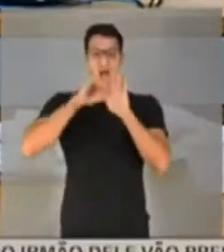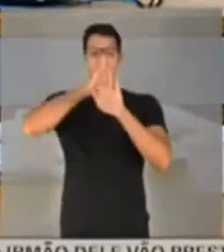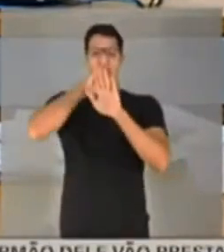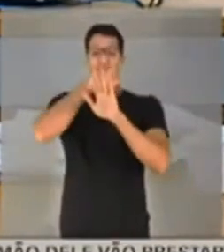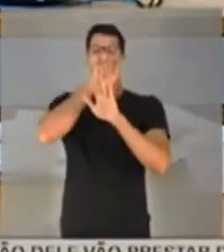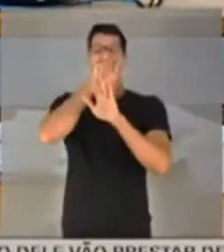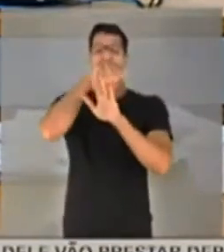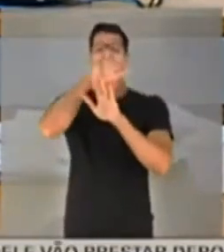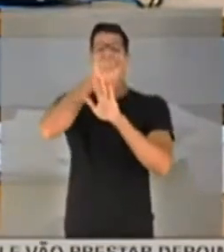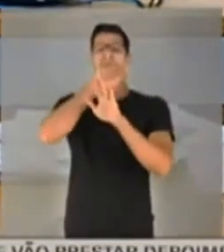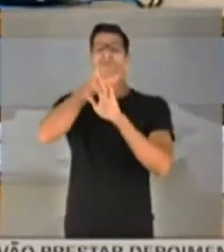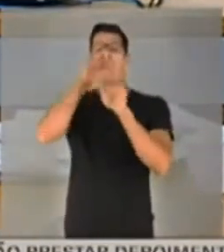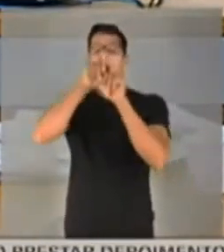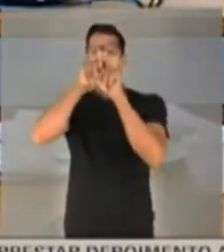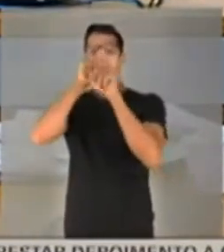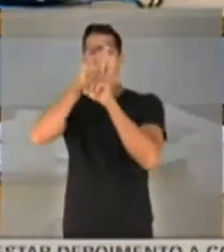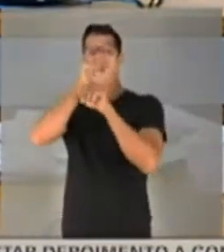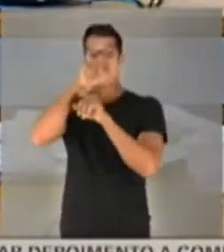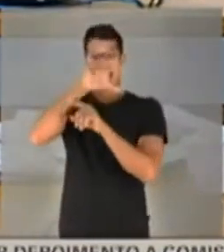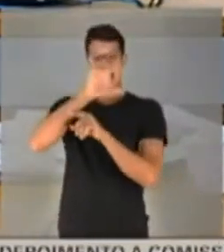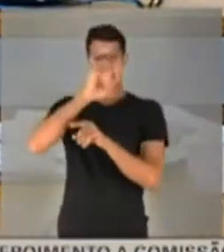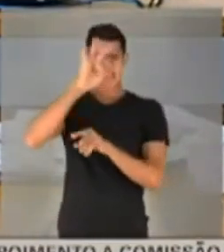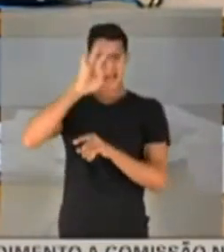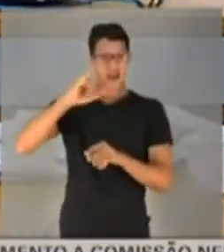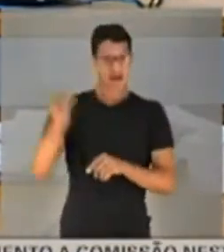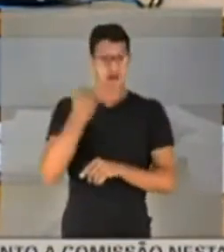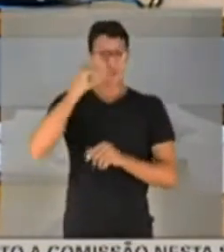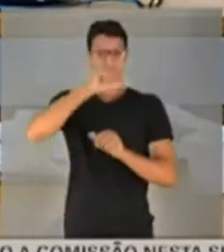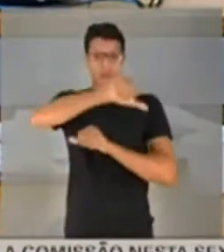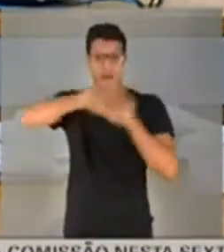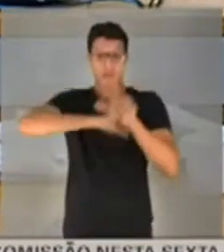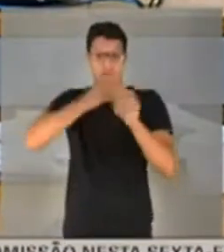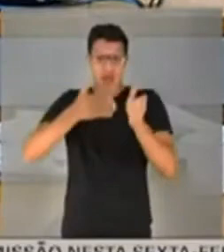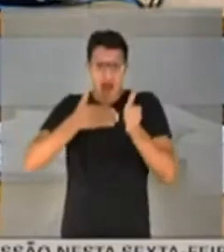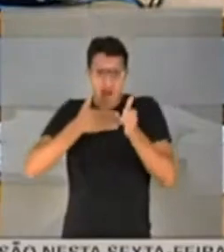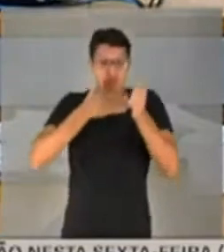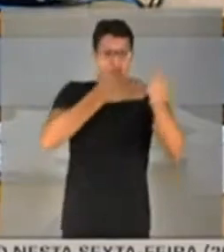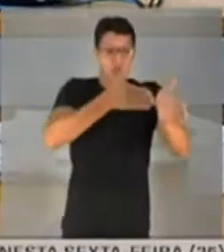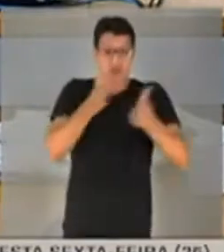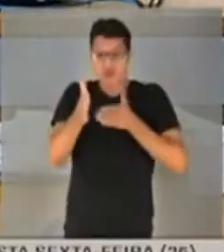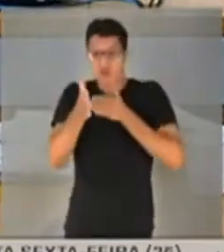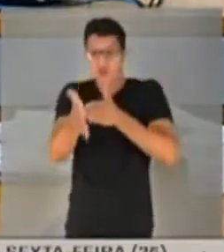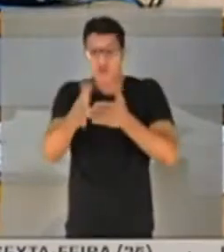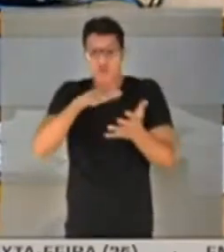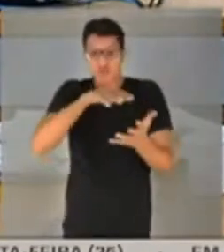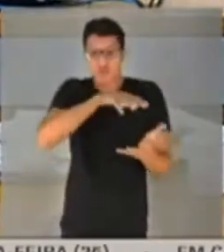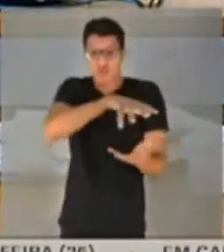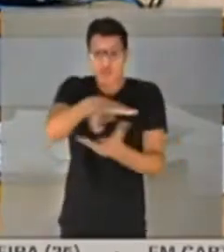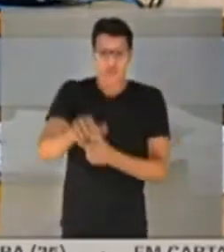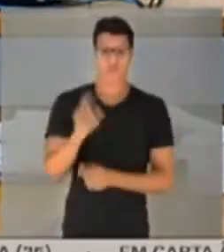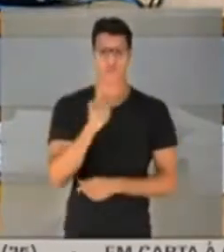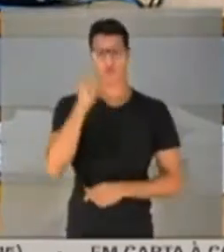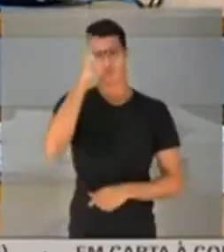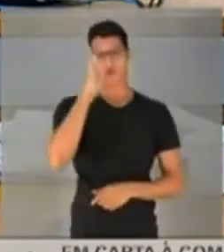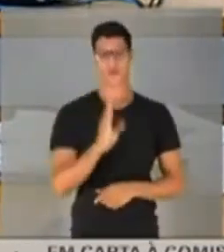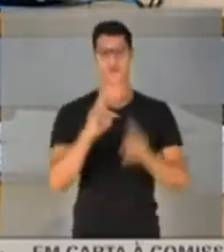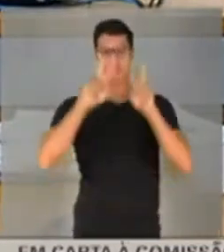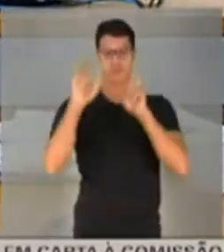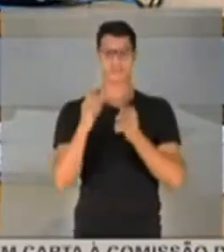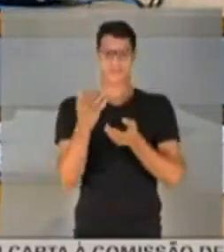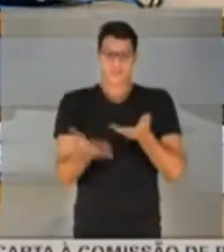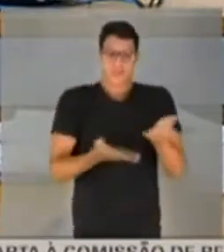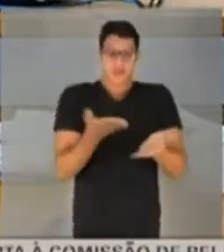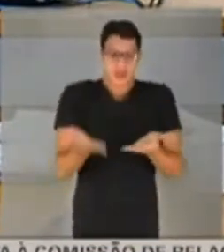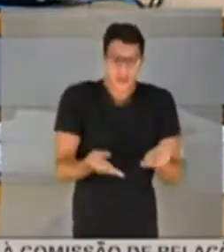JAMA e a pesquisa da Lância foram fundamentais para mudar os destinos do mundo, do mundo, não é do Brasil, com relação a um